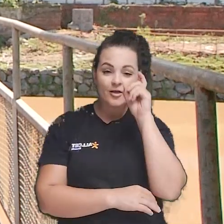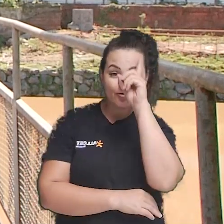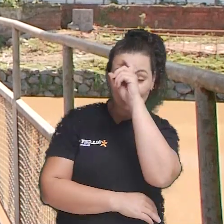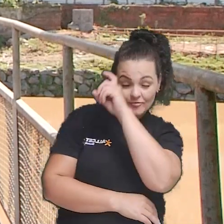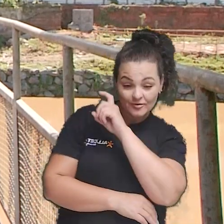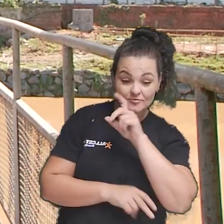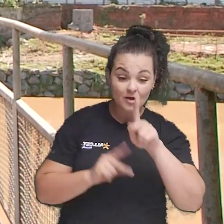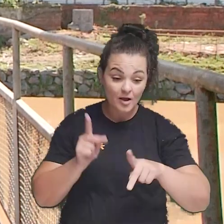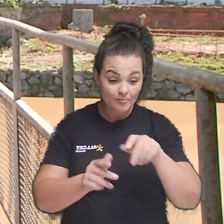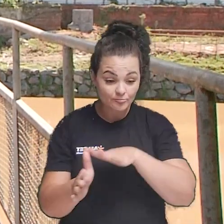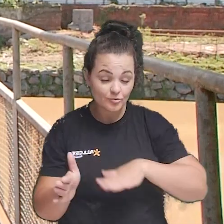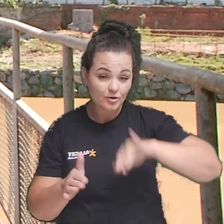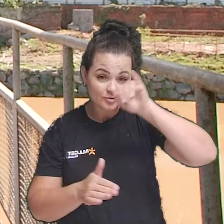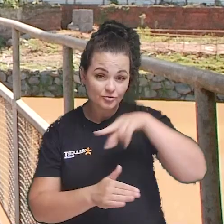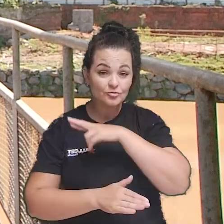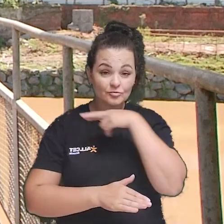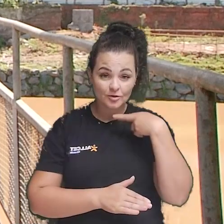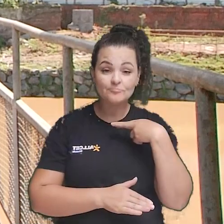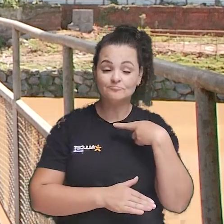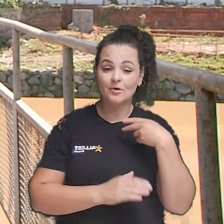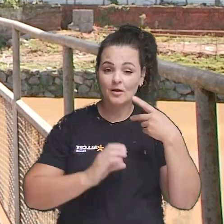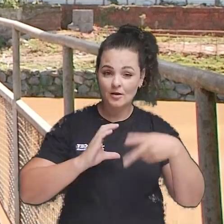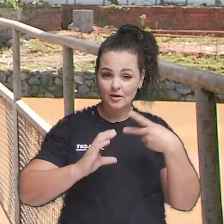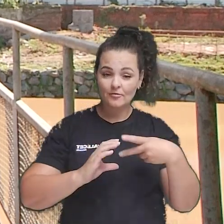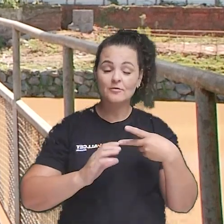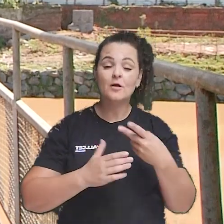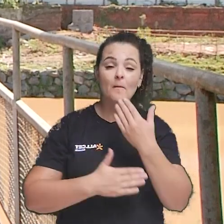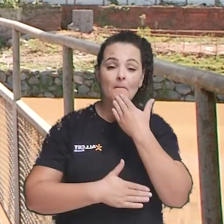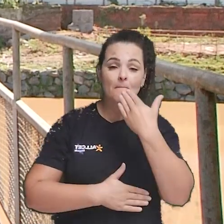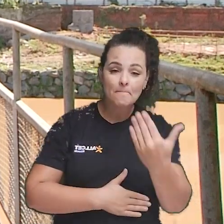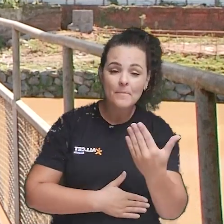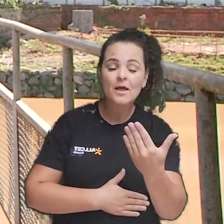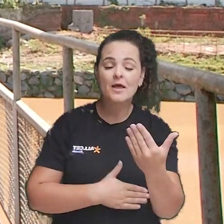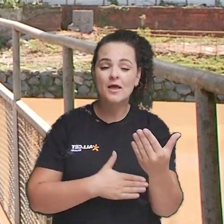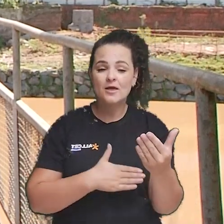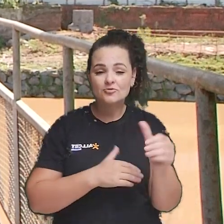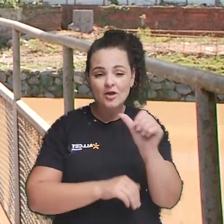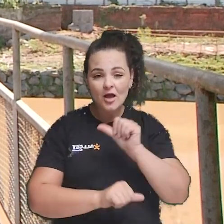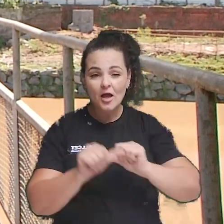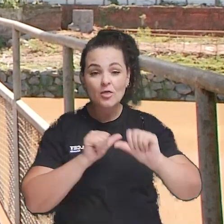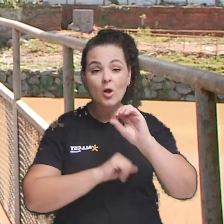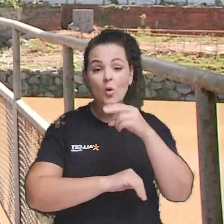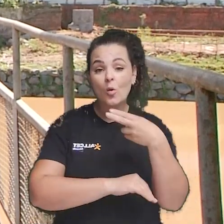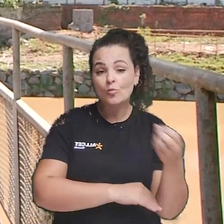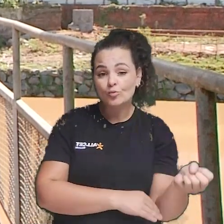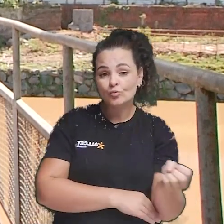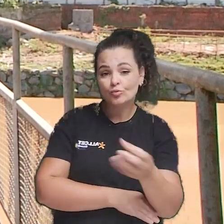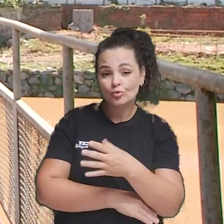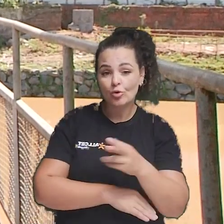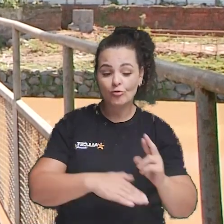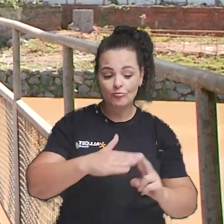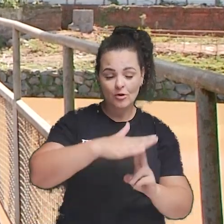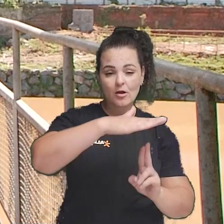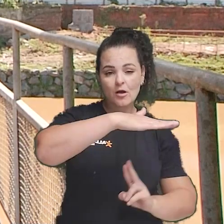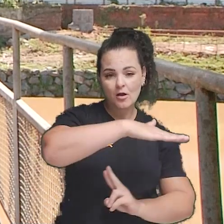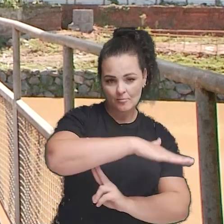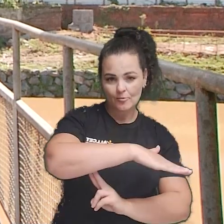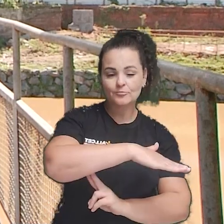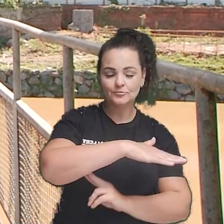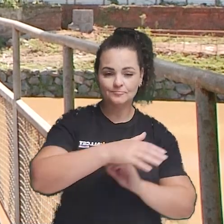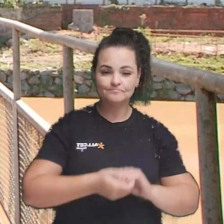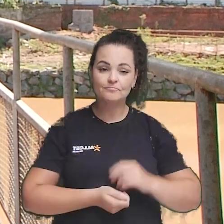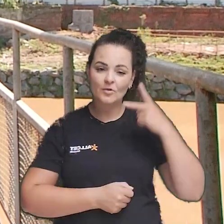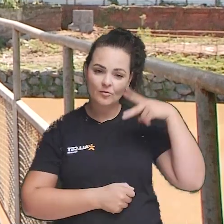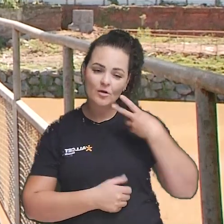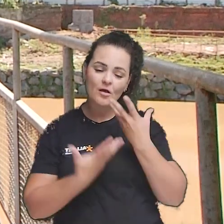aprovou uma moção que solicita a revitalização da ponte Abidão Batista. A medida, que recebeu